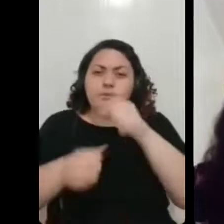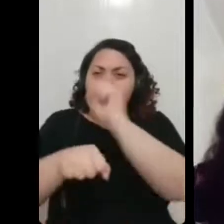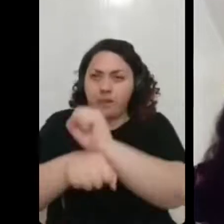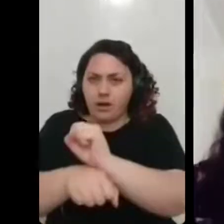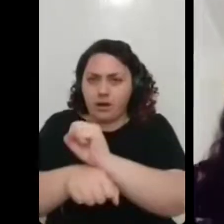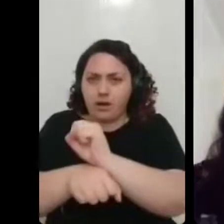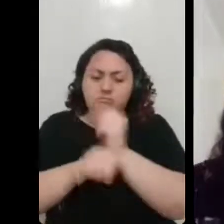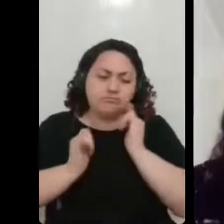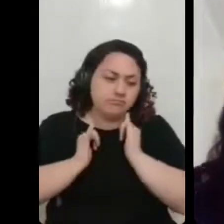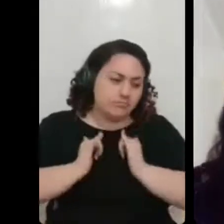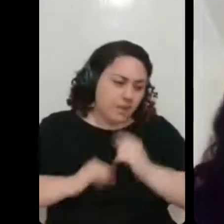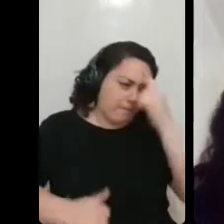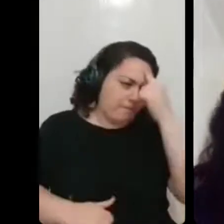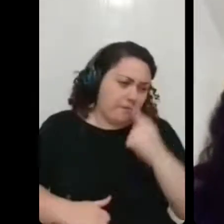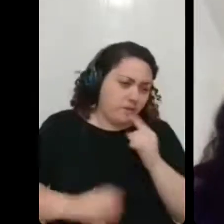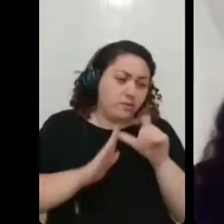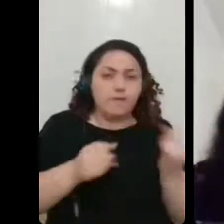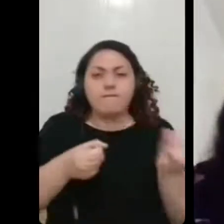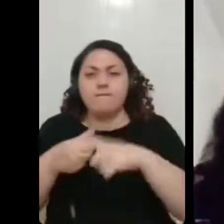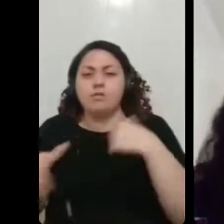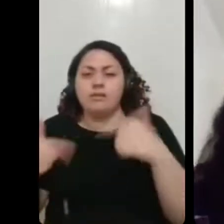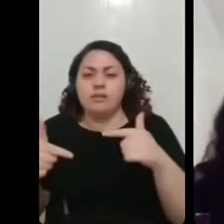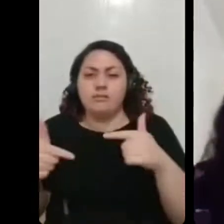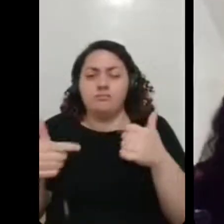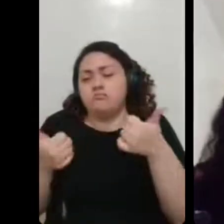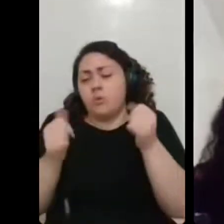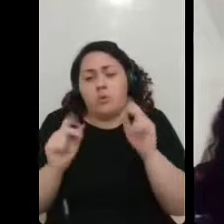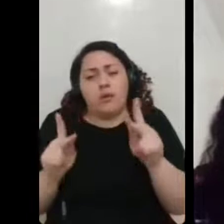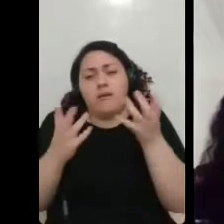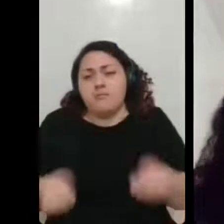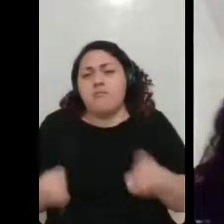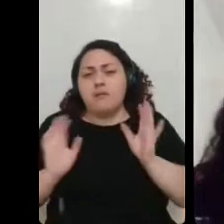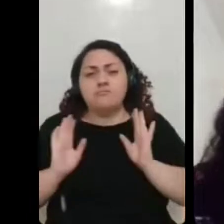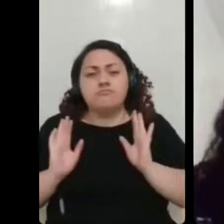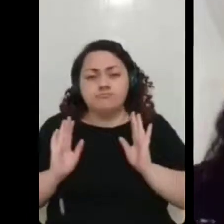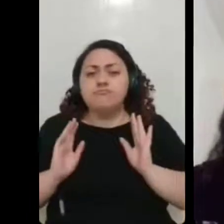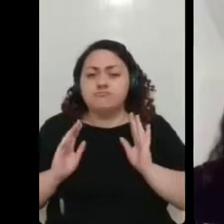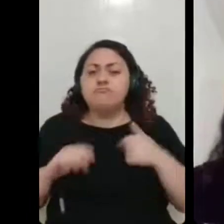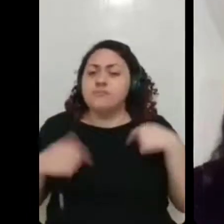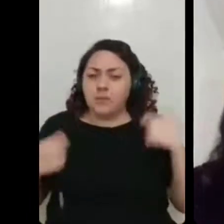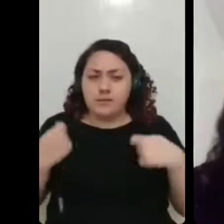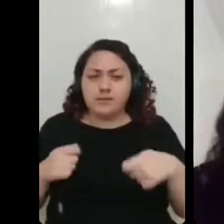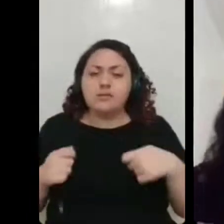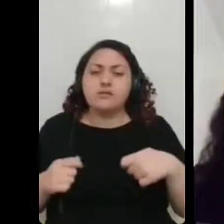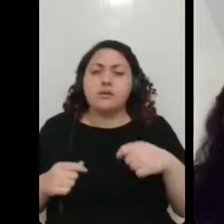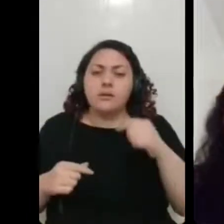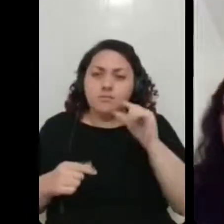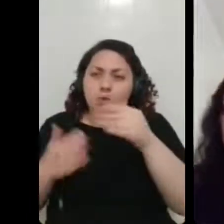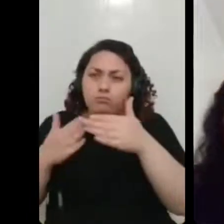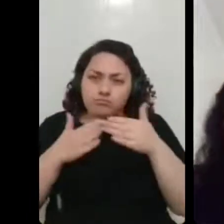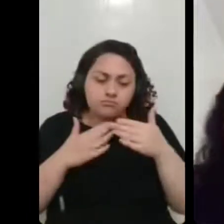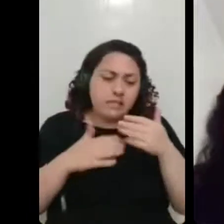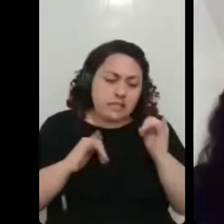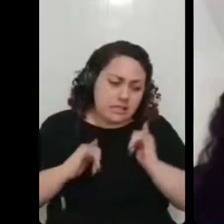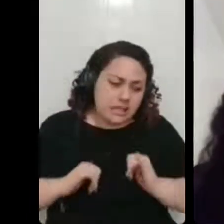Descansar uma meia hora pra retomar minhas atividades de trabalho. Eu pensei, ok, vai ter que ser assim. E daqui eu vou um pouquinho mais no final do